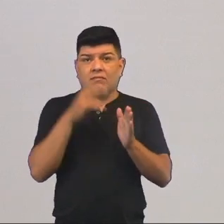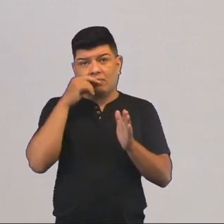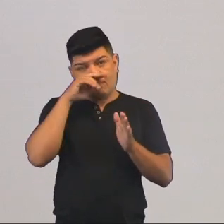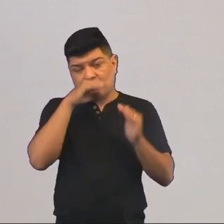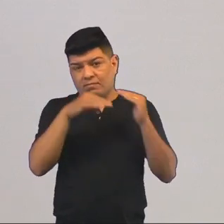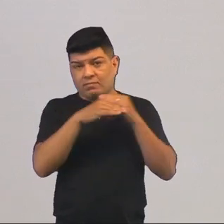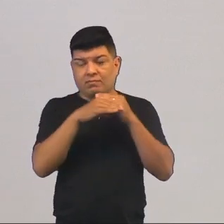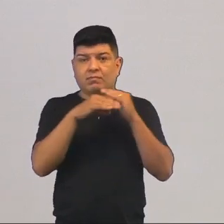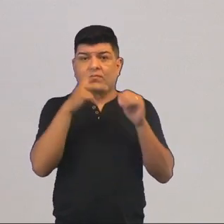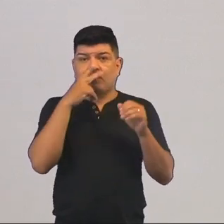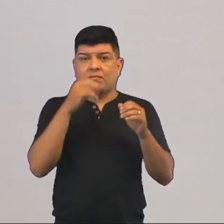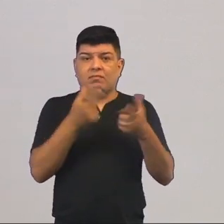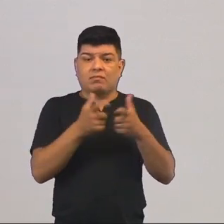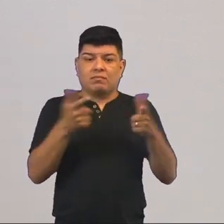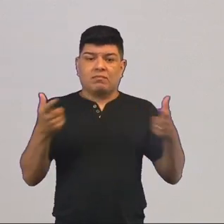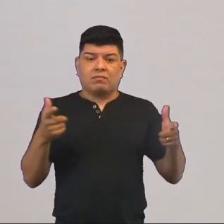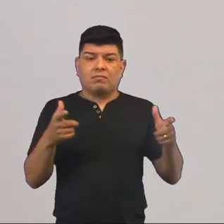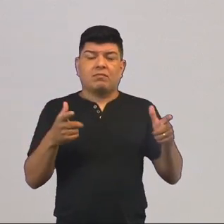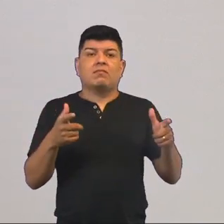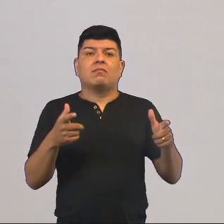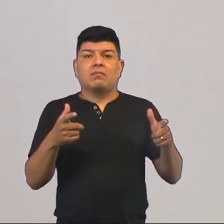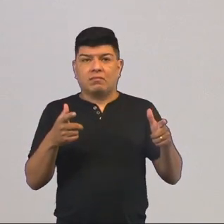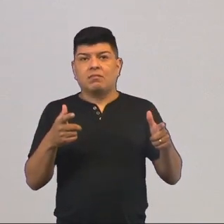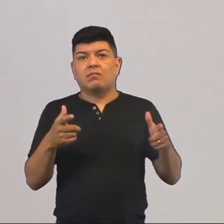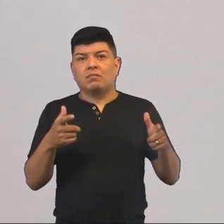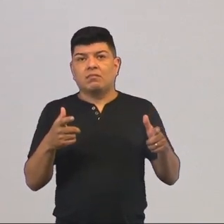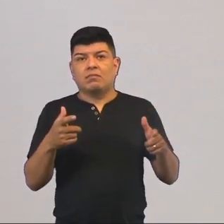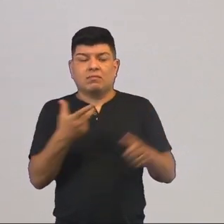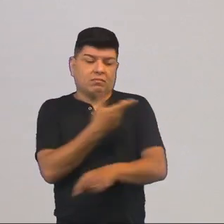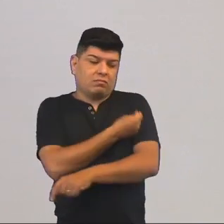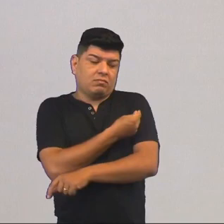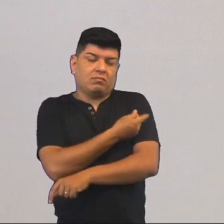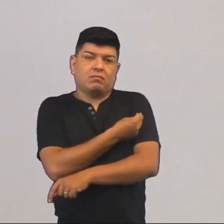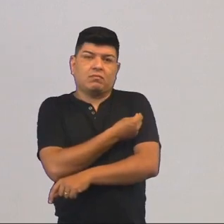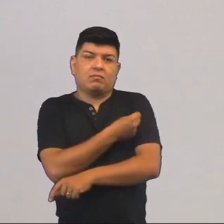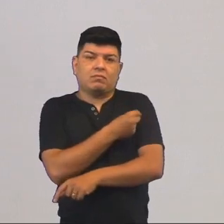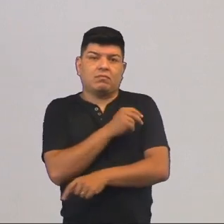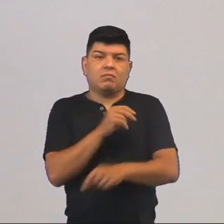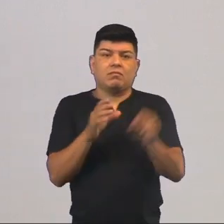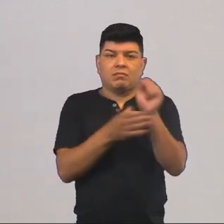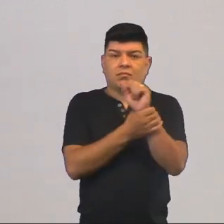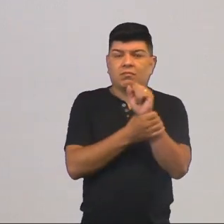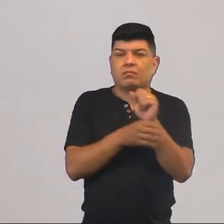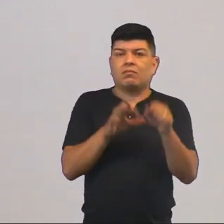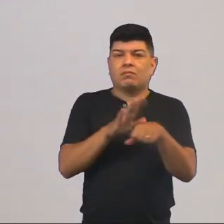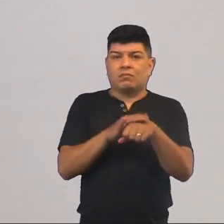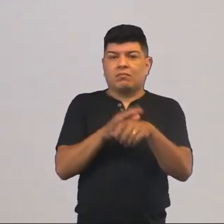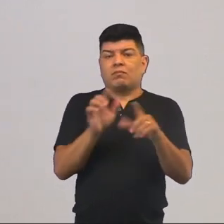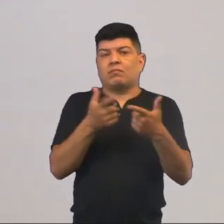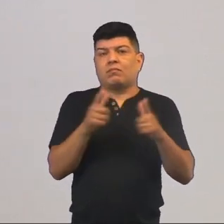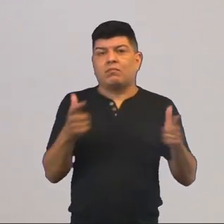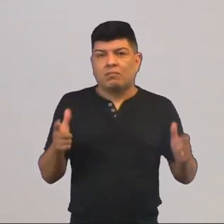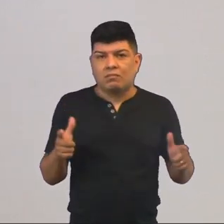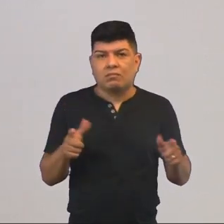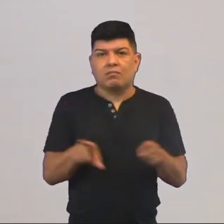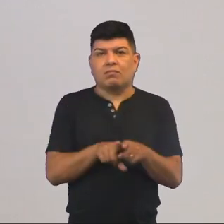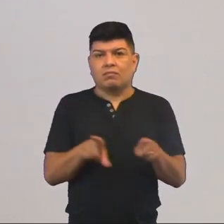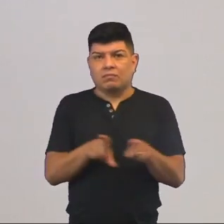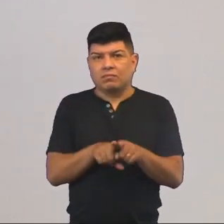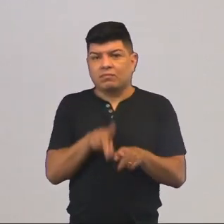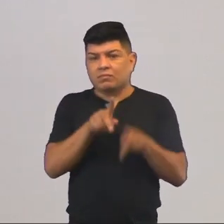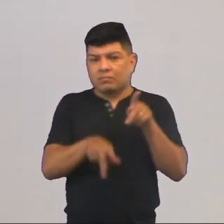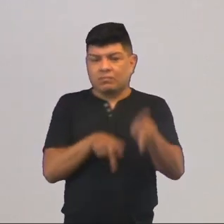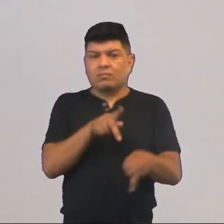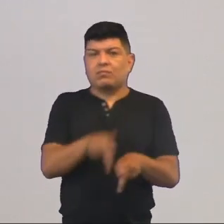da explosão demográfica, quando houve a disseminação de vacinas, que combatia doenças, e houve um crescimento exagerado